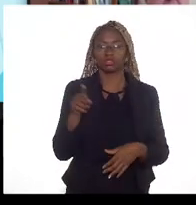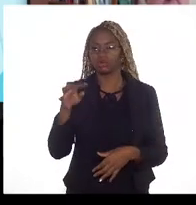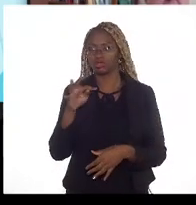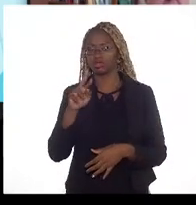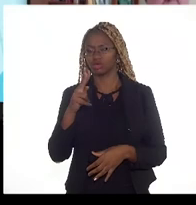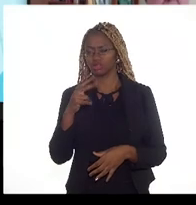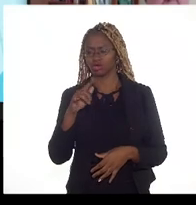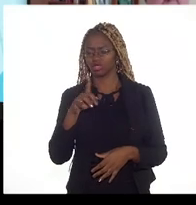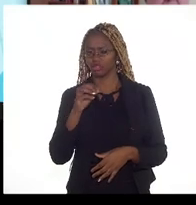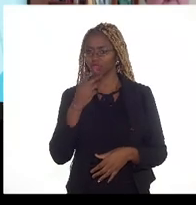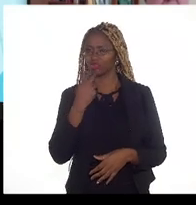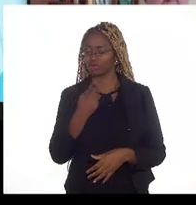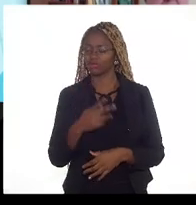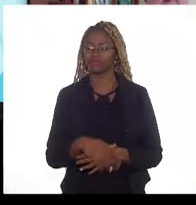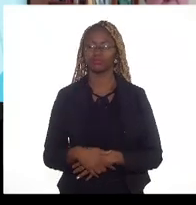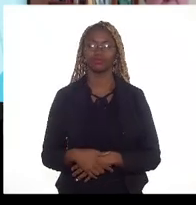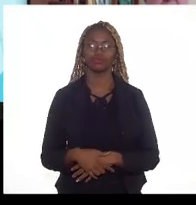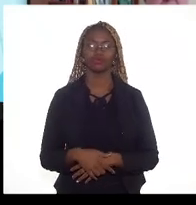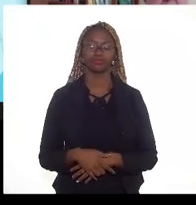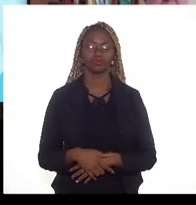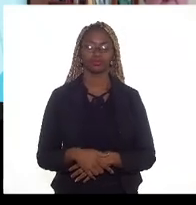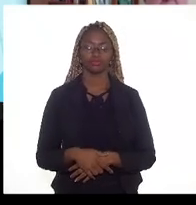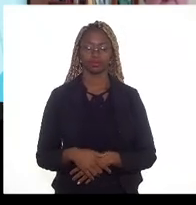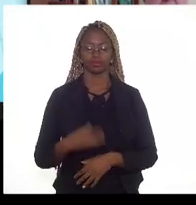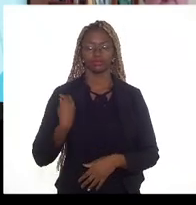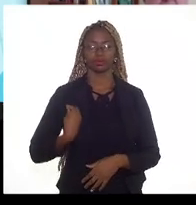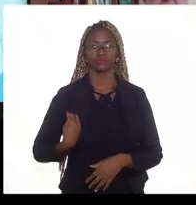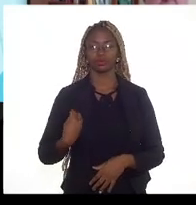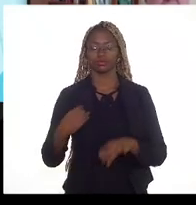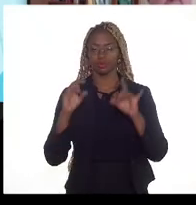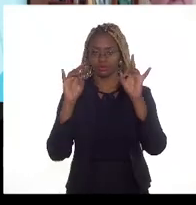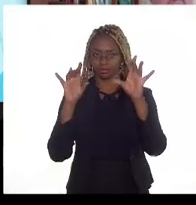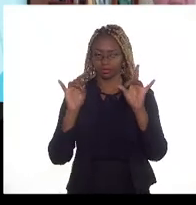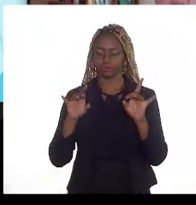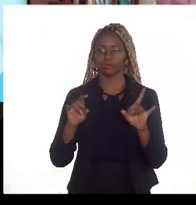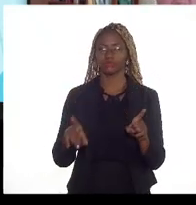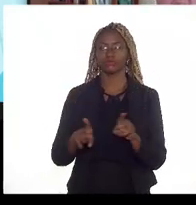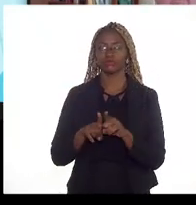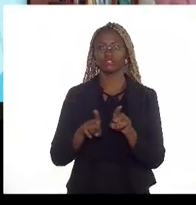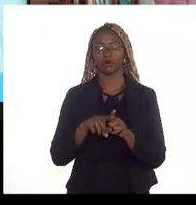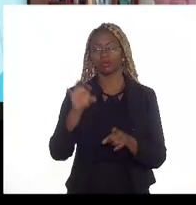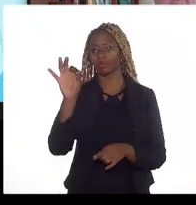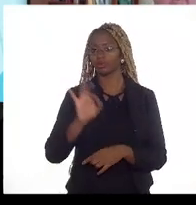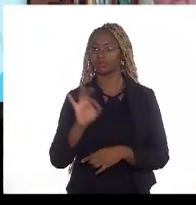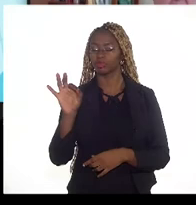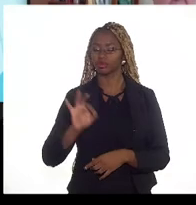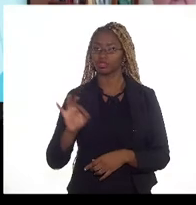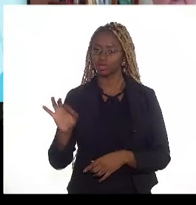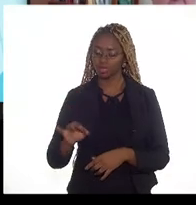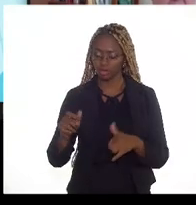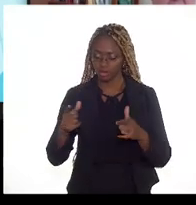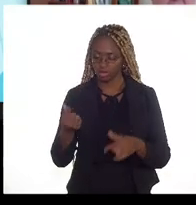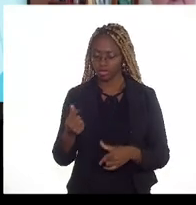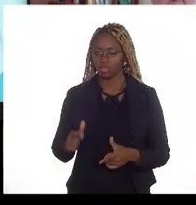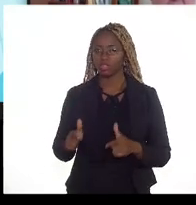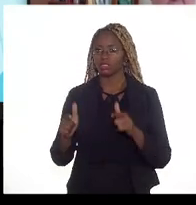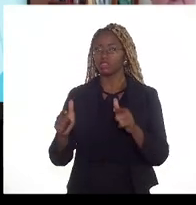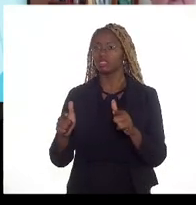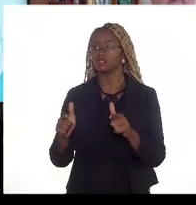no caso da participação especial ele também é uma percentagem sobre a receita líquida